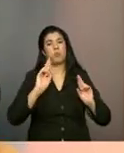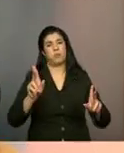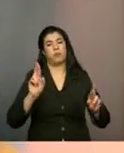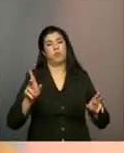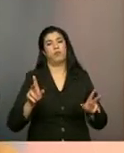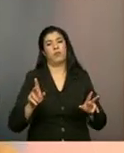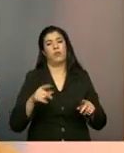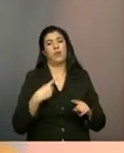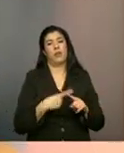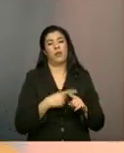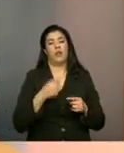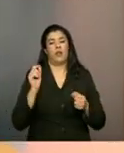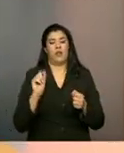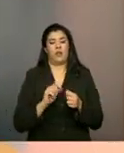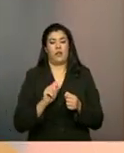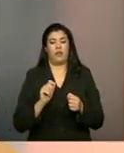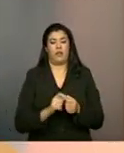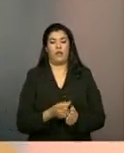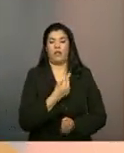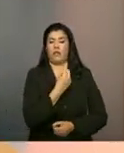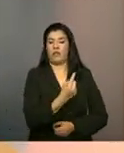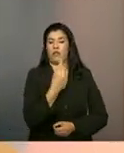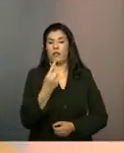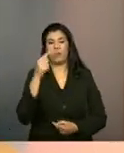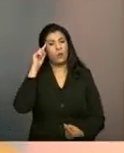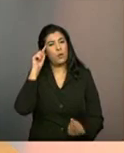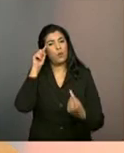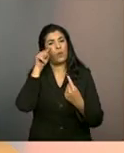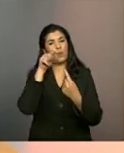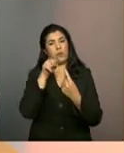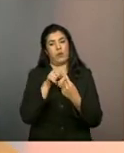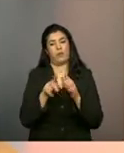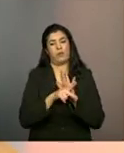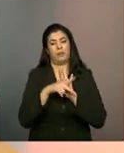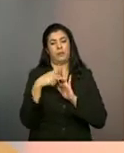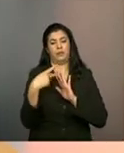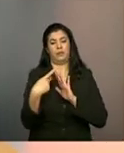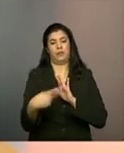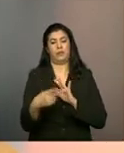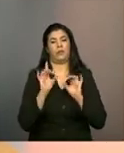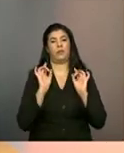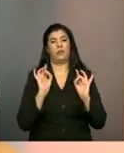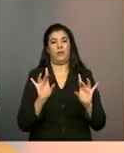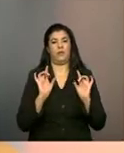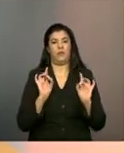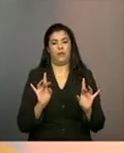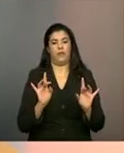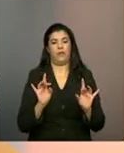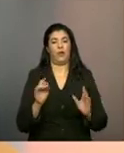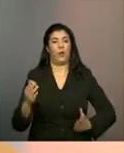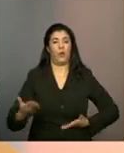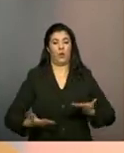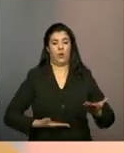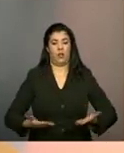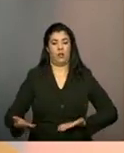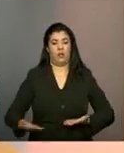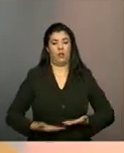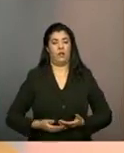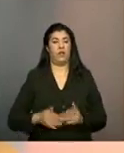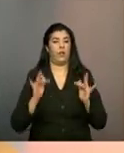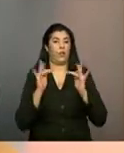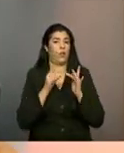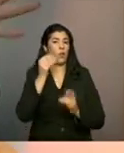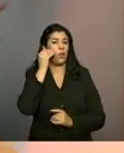porque elas serão realizadas com um objetivo específico. O serviço de convivência não é uma